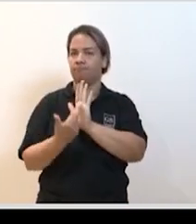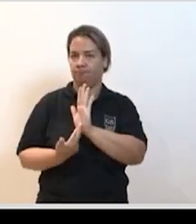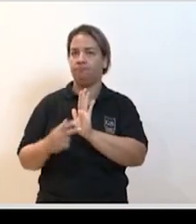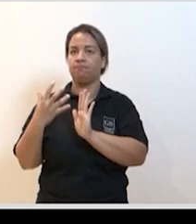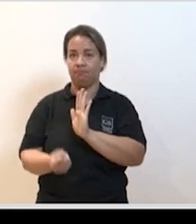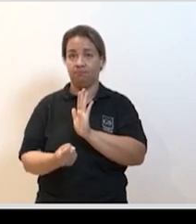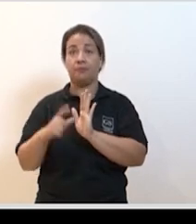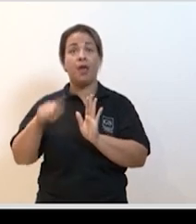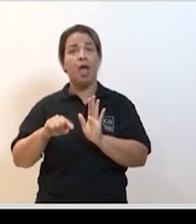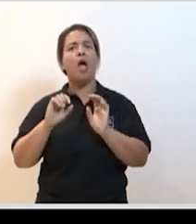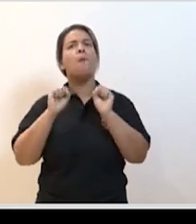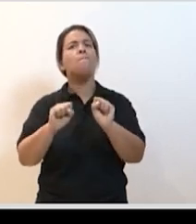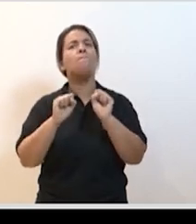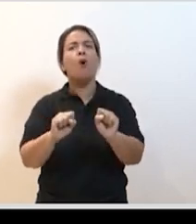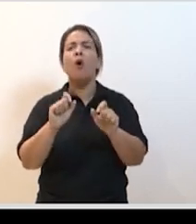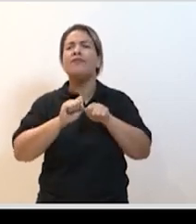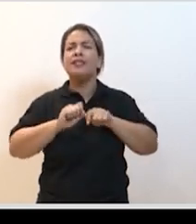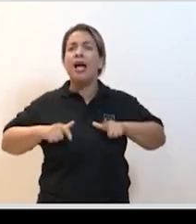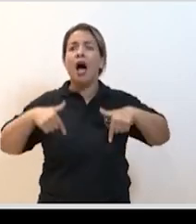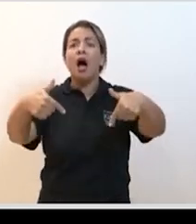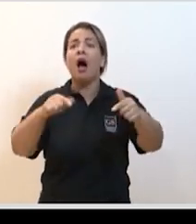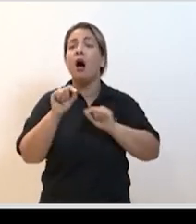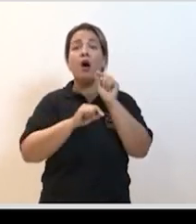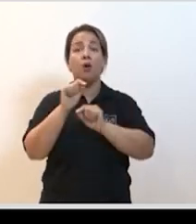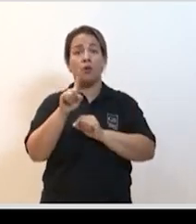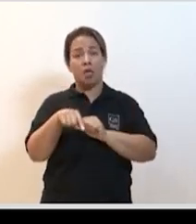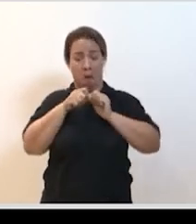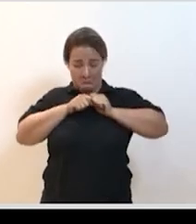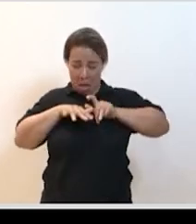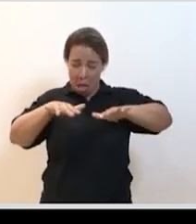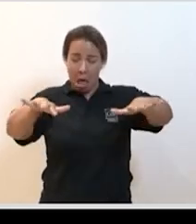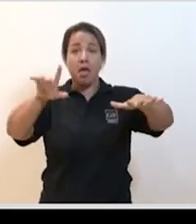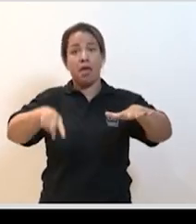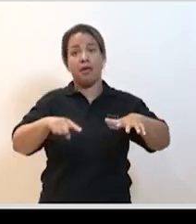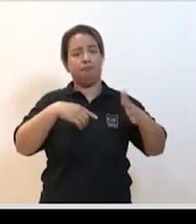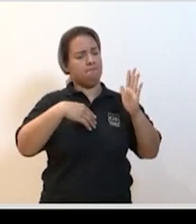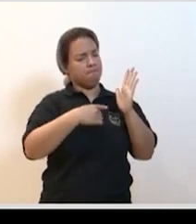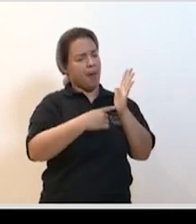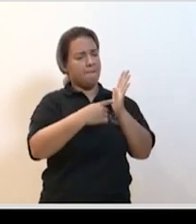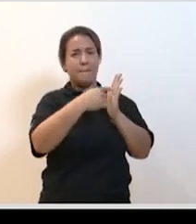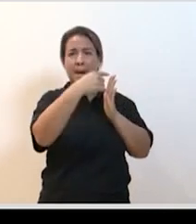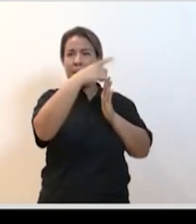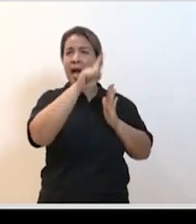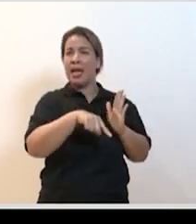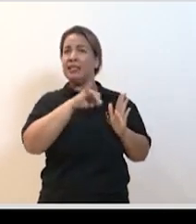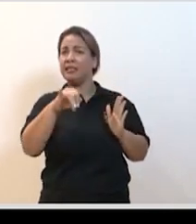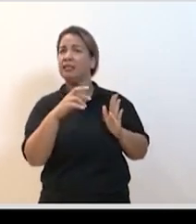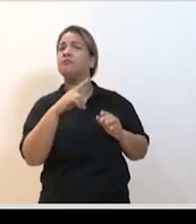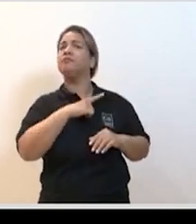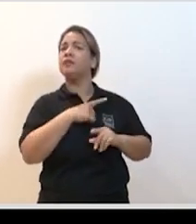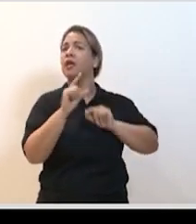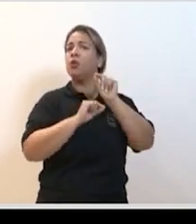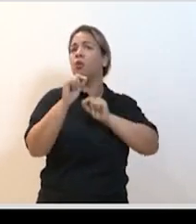precisa saber o que a gente pode fazer em relação a essa epidemia à medida que essas medidas forem relaxadas para impedir